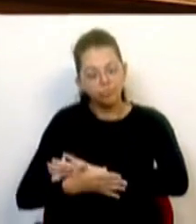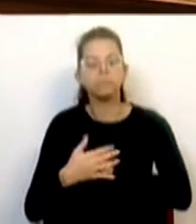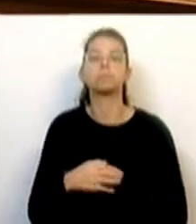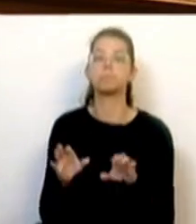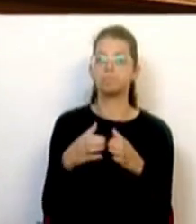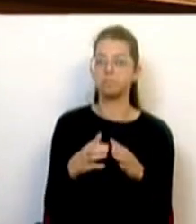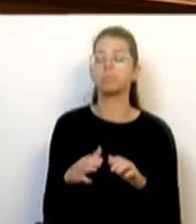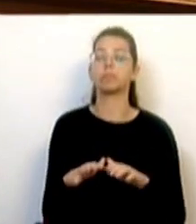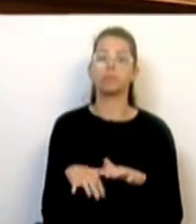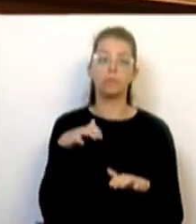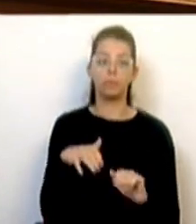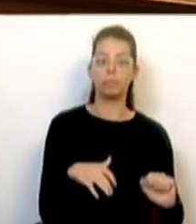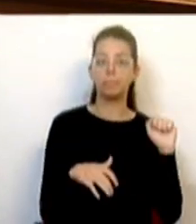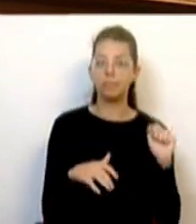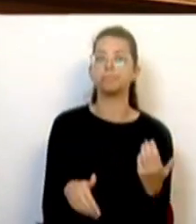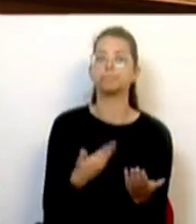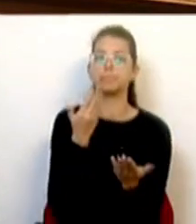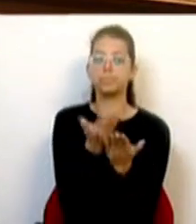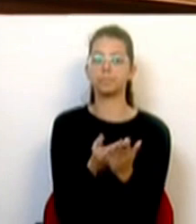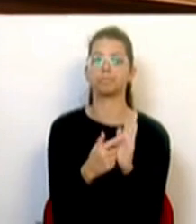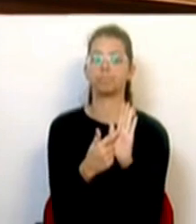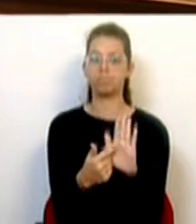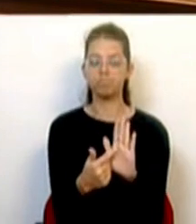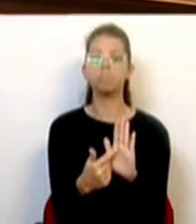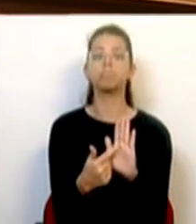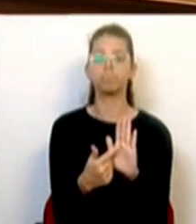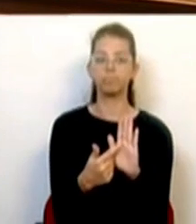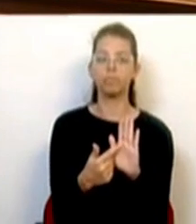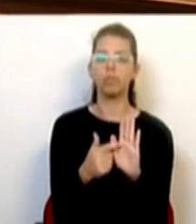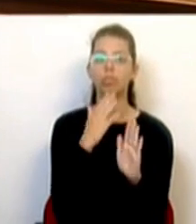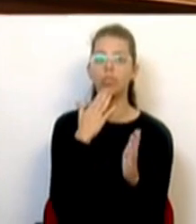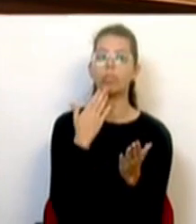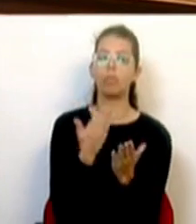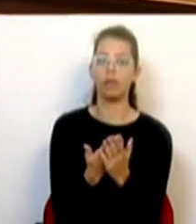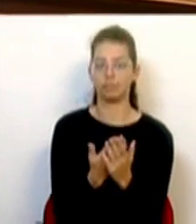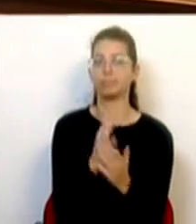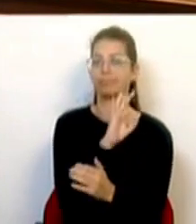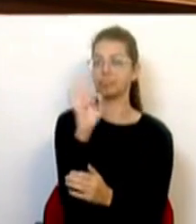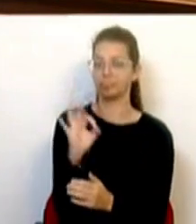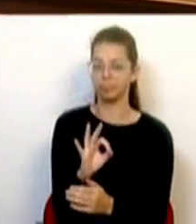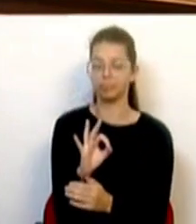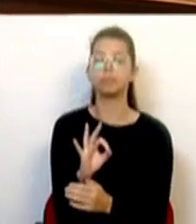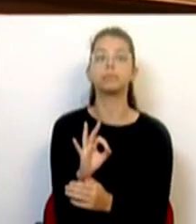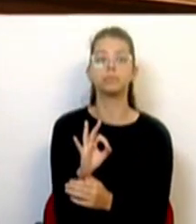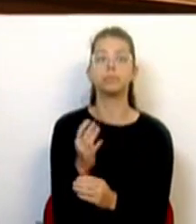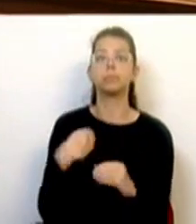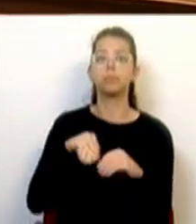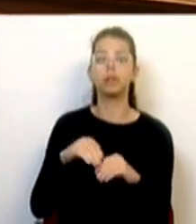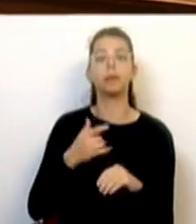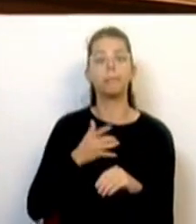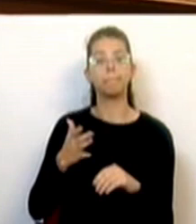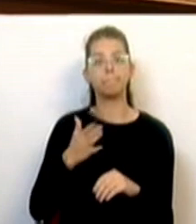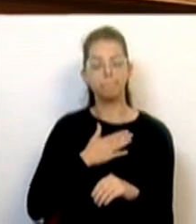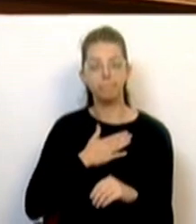Parlamentar introduz uma proposta onde, de facto, permite que, além da taxação, se possa premiar as empresas e a